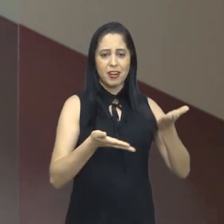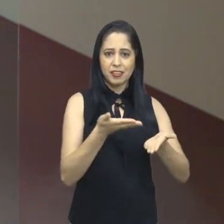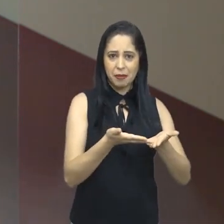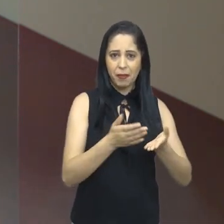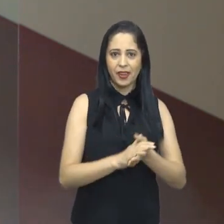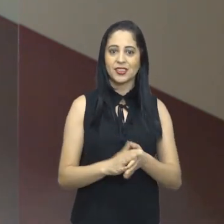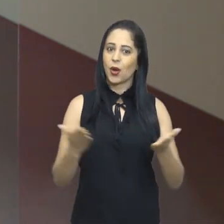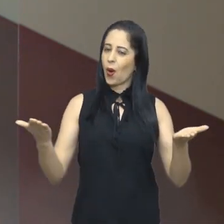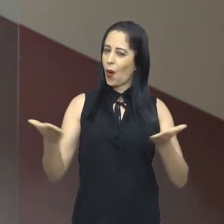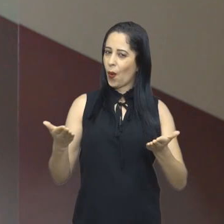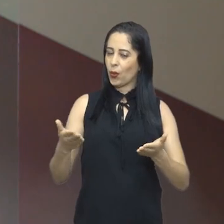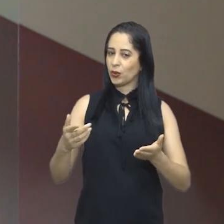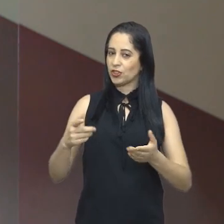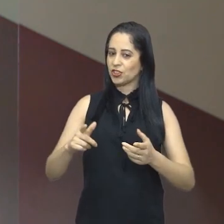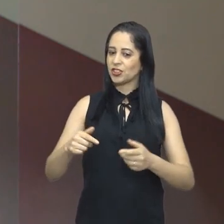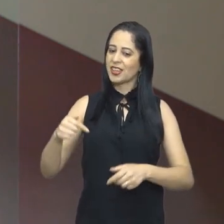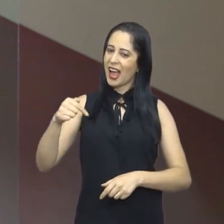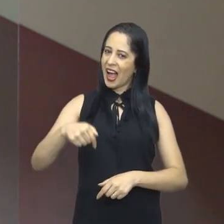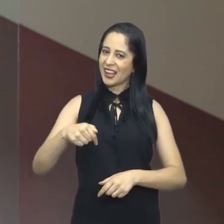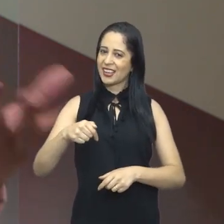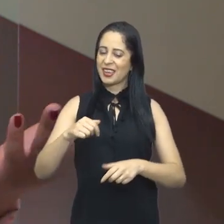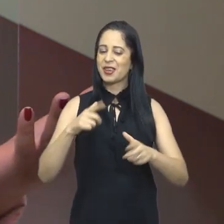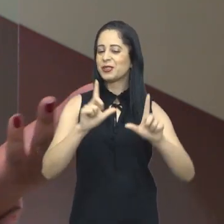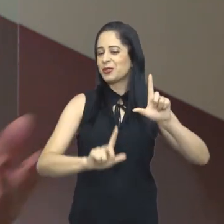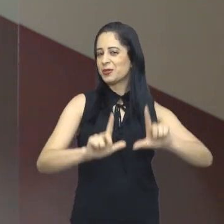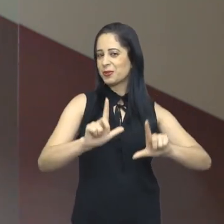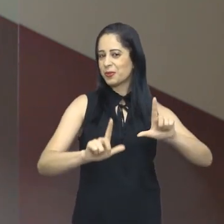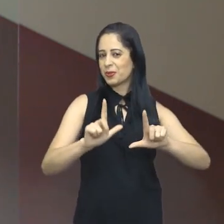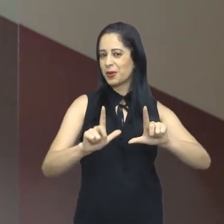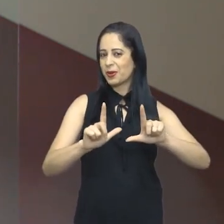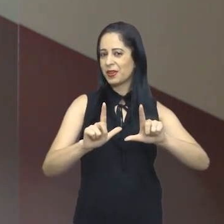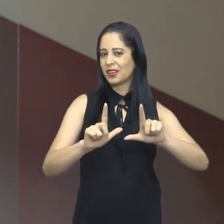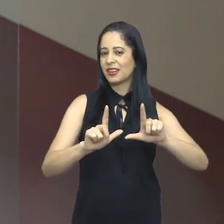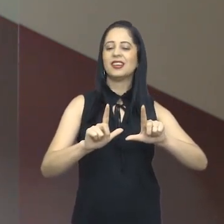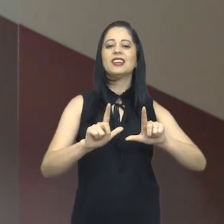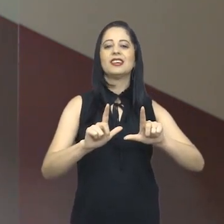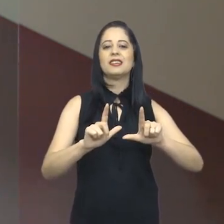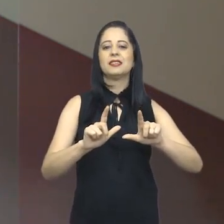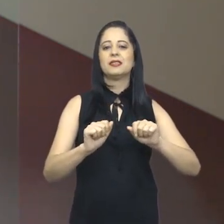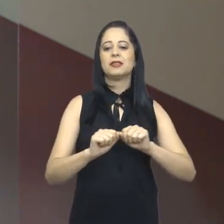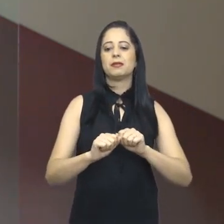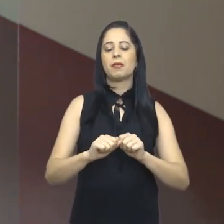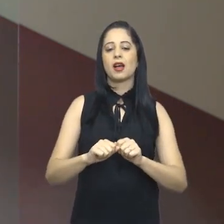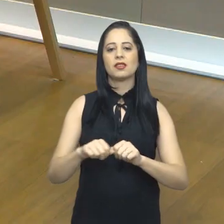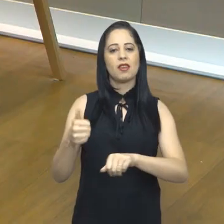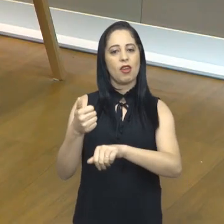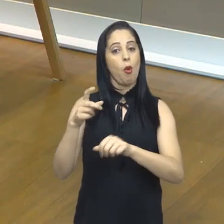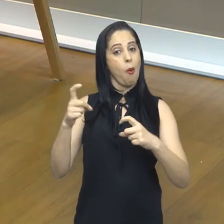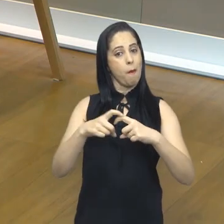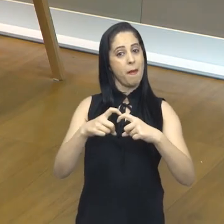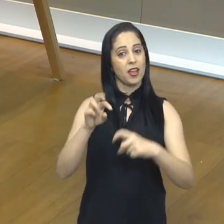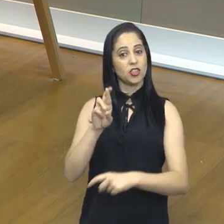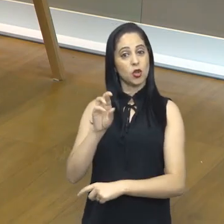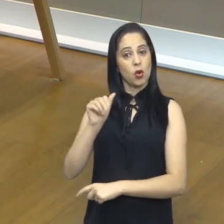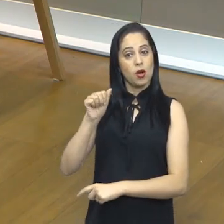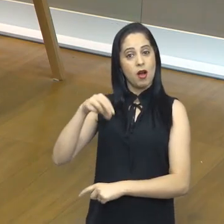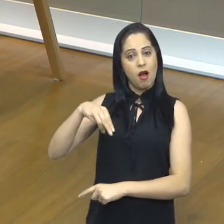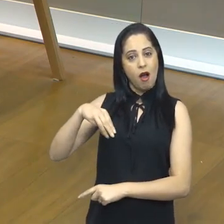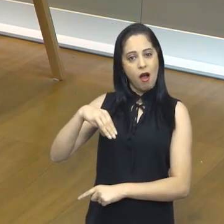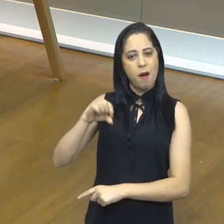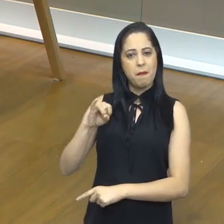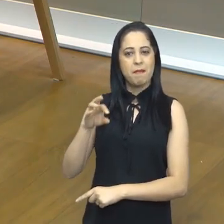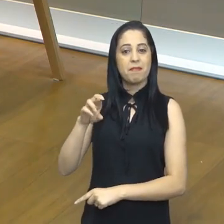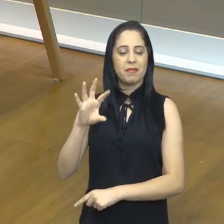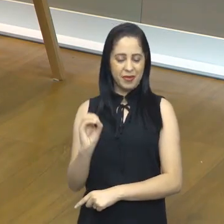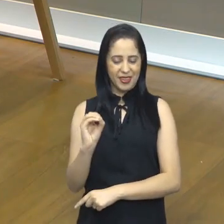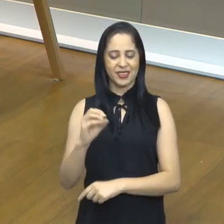pós-Covid, recebemos hoje no programa De Bem Com Você, o doutor Ramiro Sierra. Tudo bem, doutor? Tudo bem, obrigado pelo